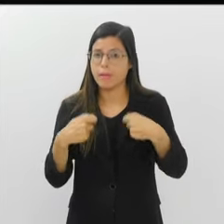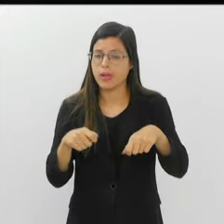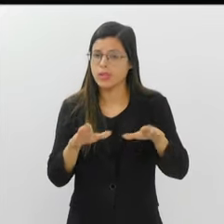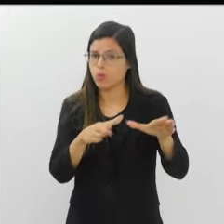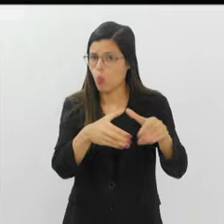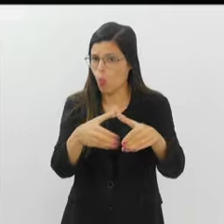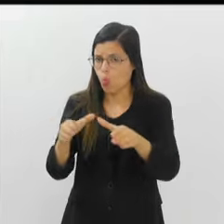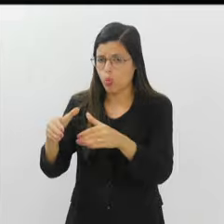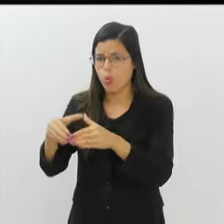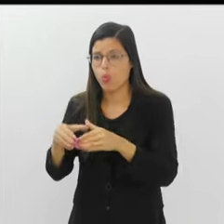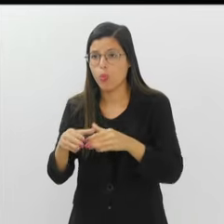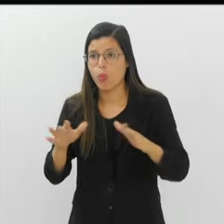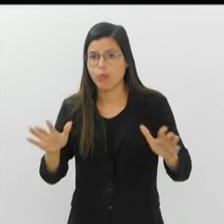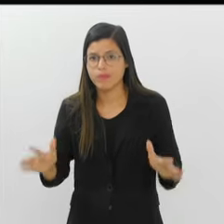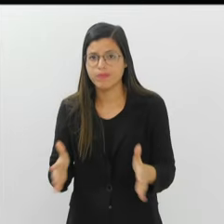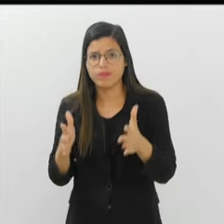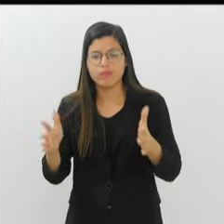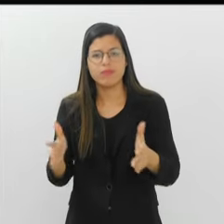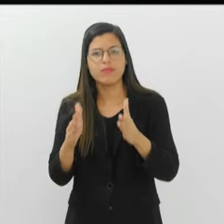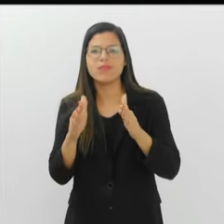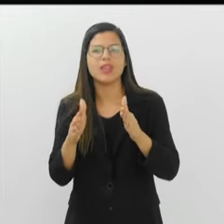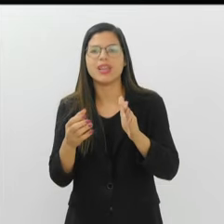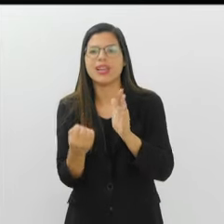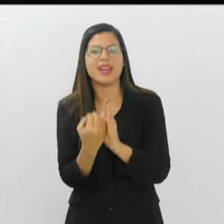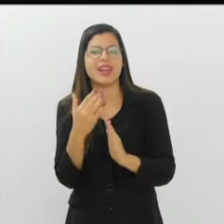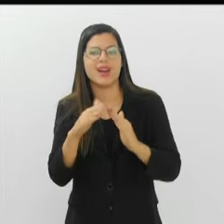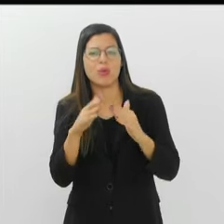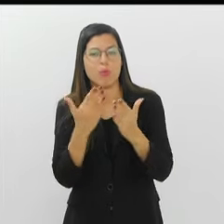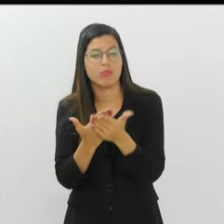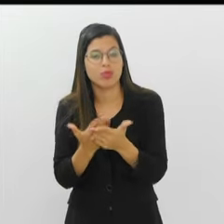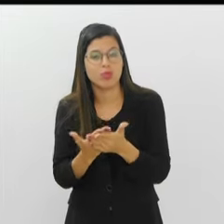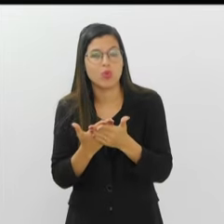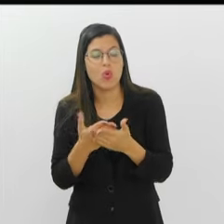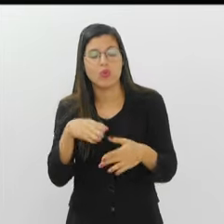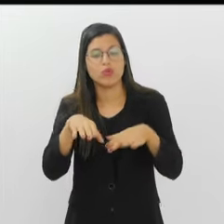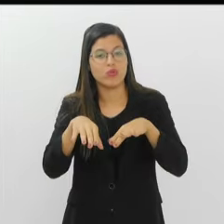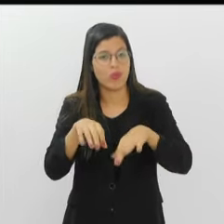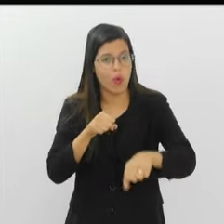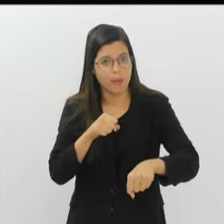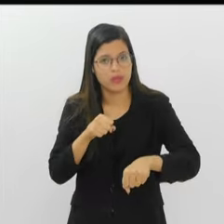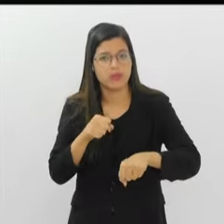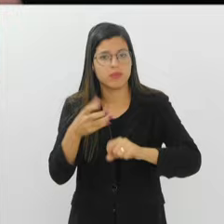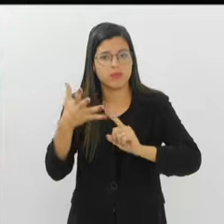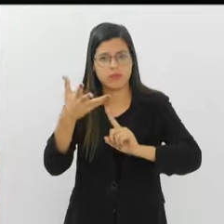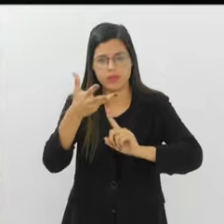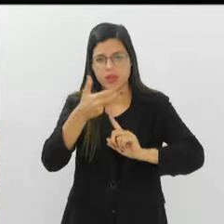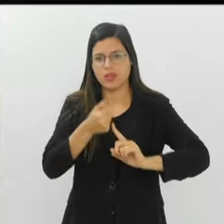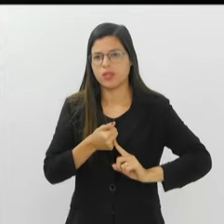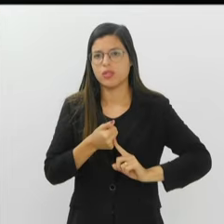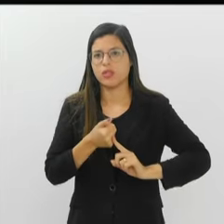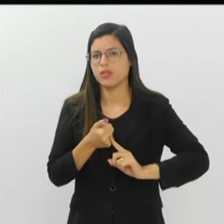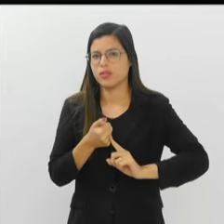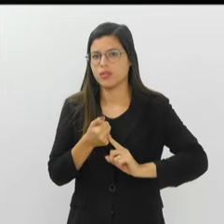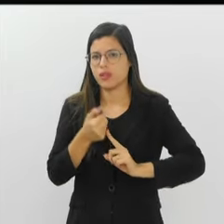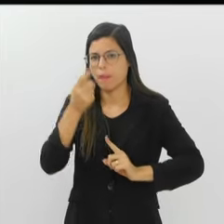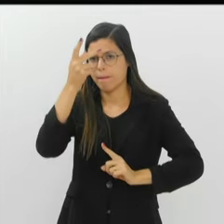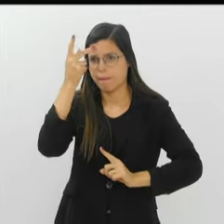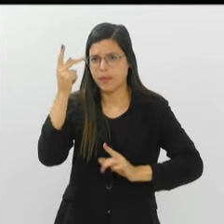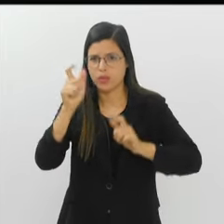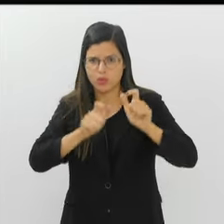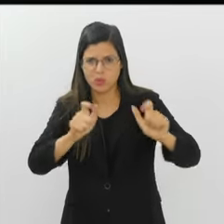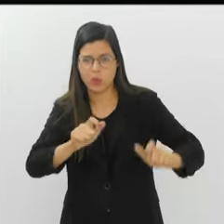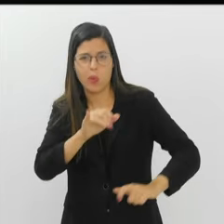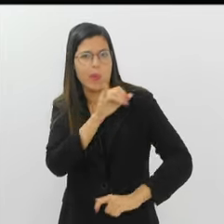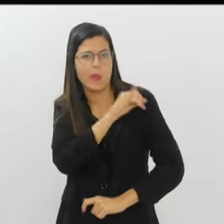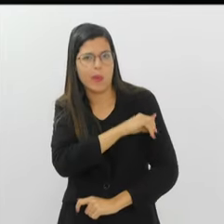Eu acho que já passou da hora das ligas promoverem uma escola de formação de artistas para que